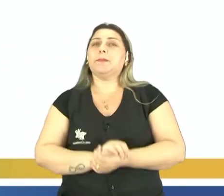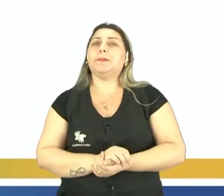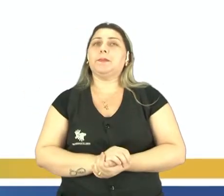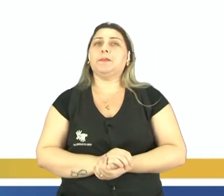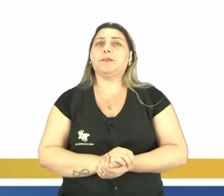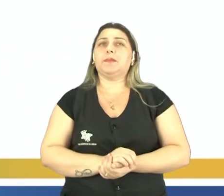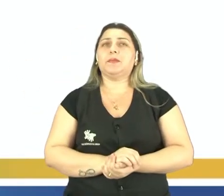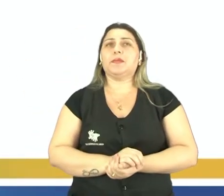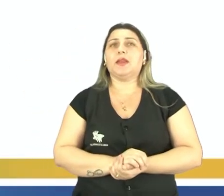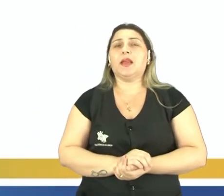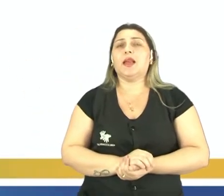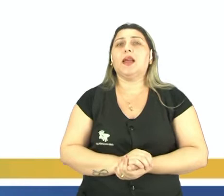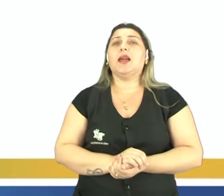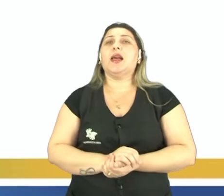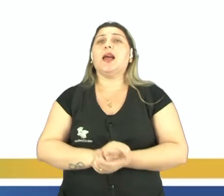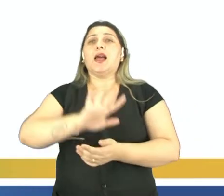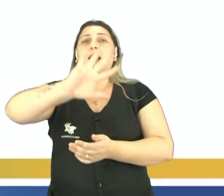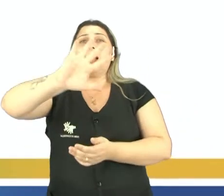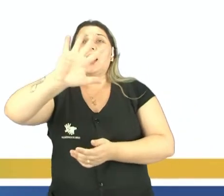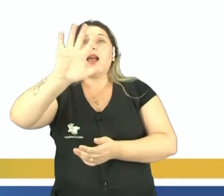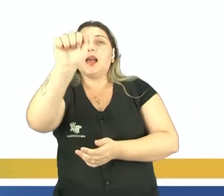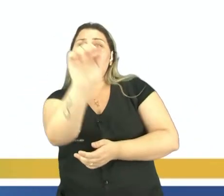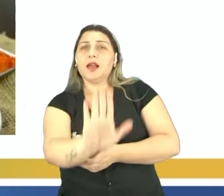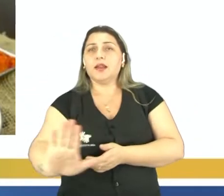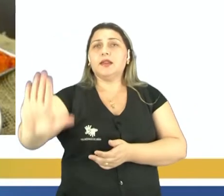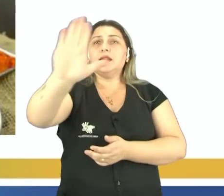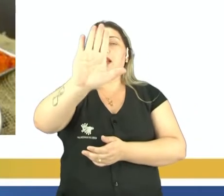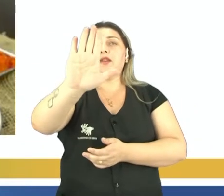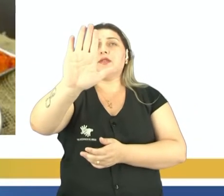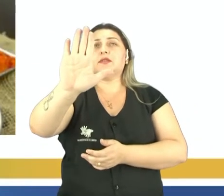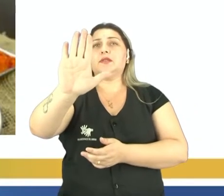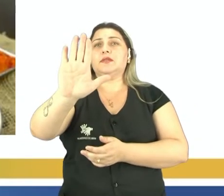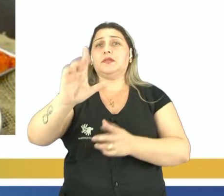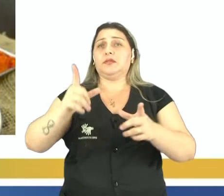Amarela, pessoal, para quem não sabe, são asiáticos, né? Orientais, tá?